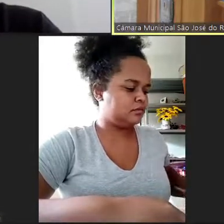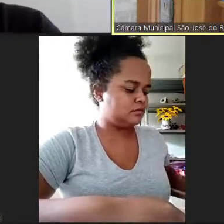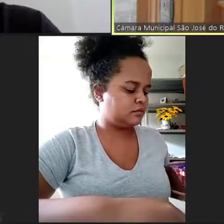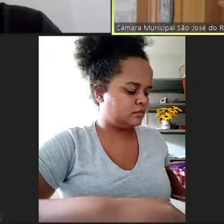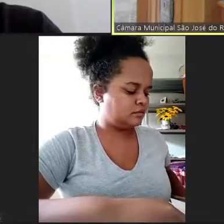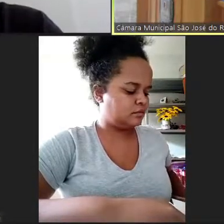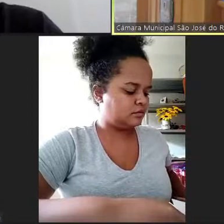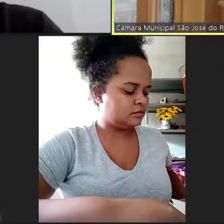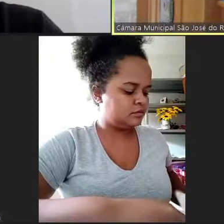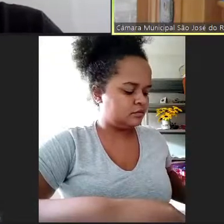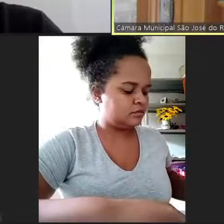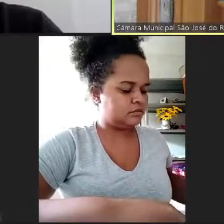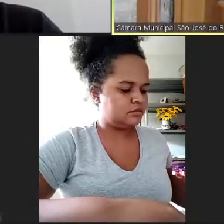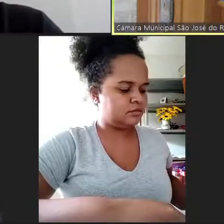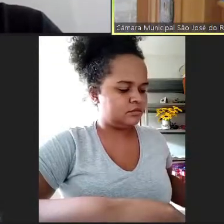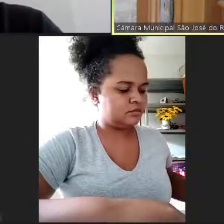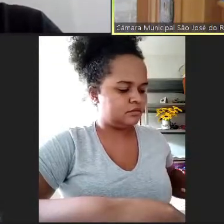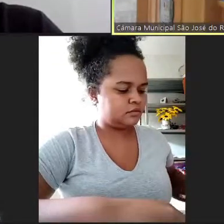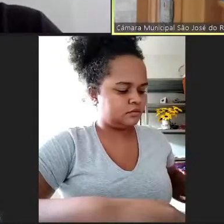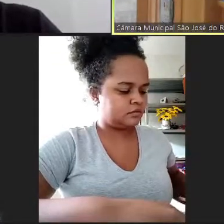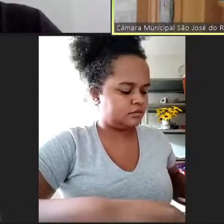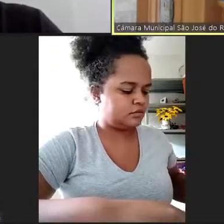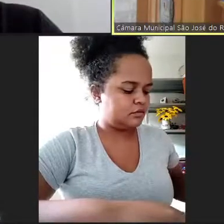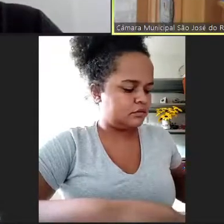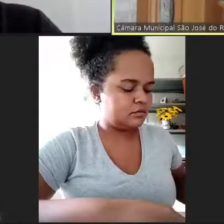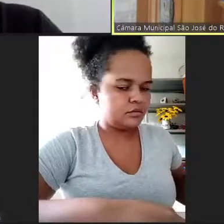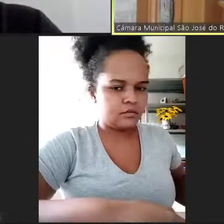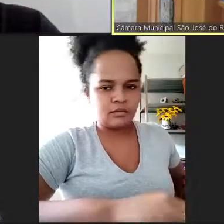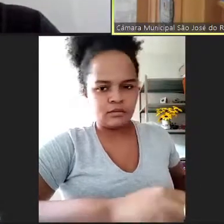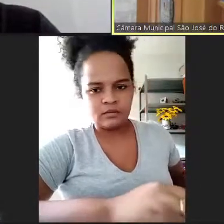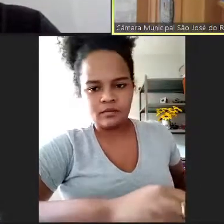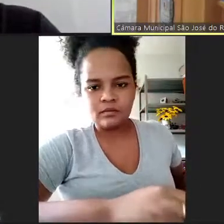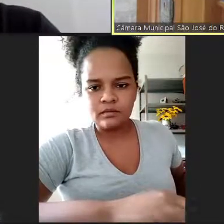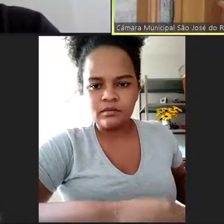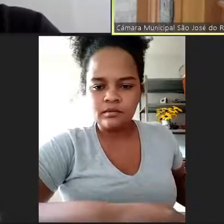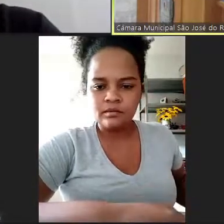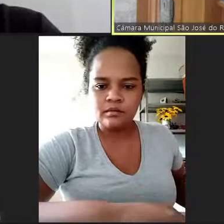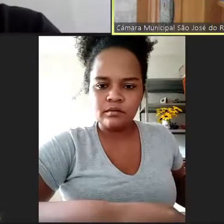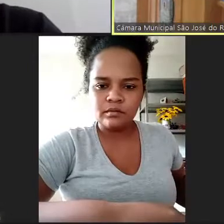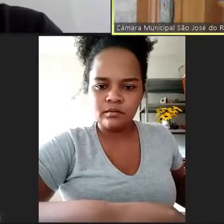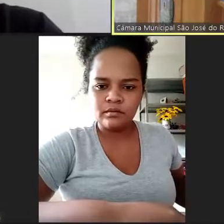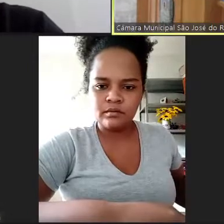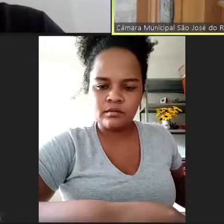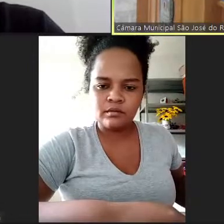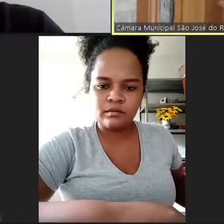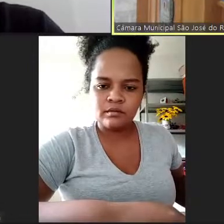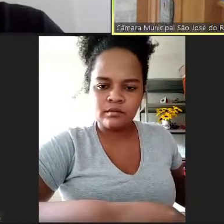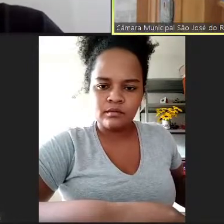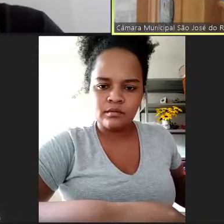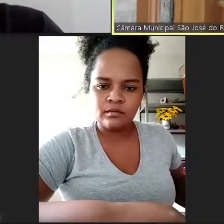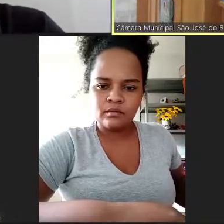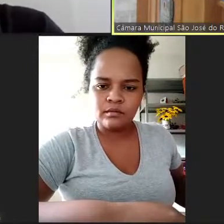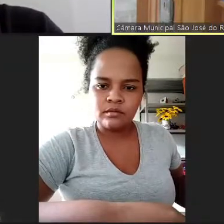Então, a comunidade da região do Botafogo, toda aquela mediação ali, São Roque, Vila Pereira, Jardim Margarida e mediações,